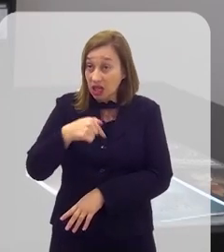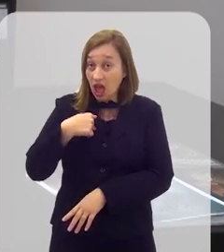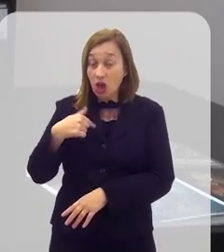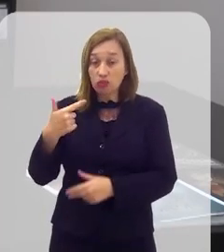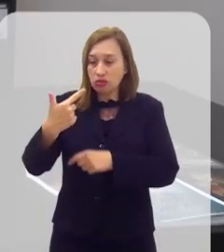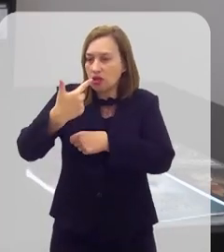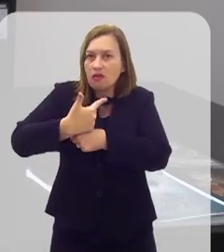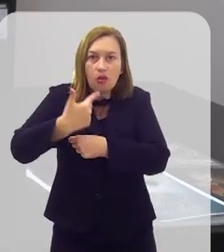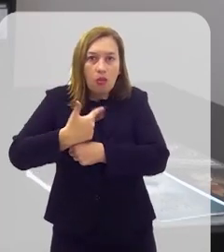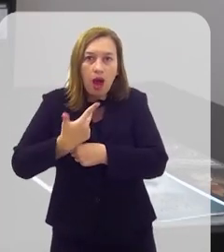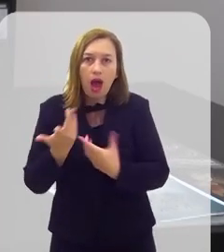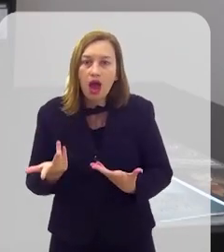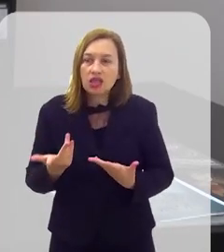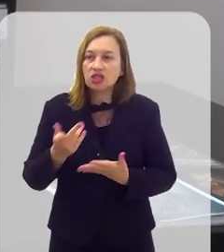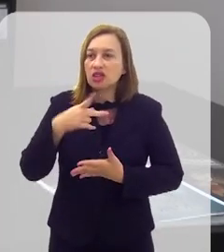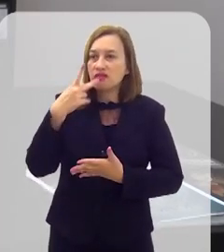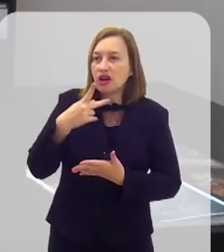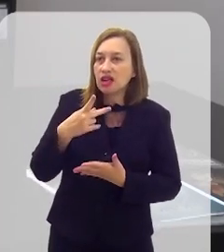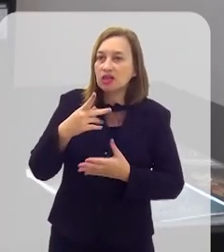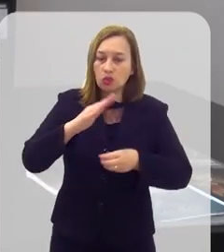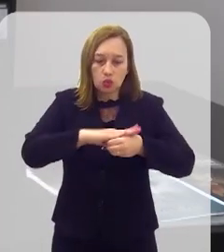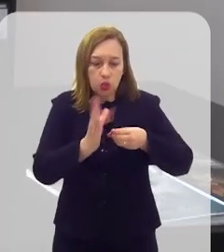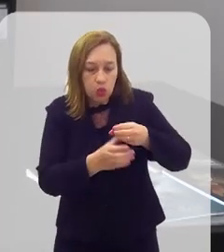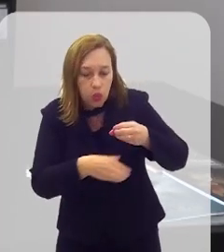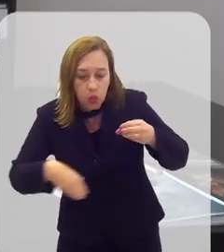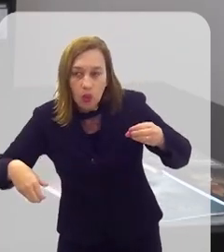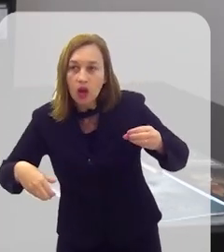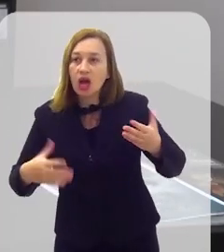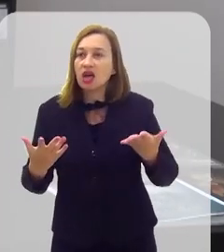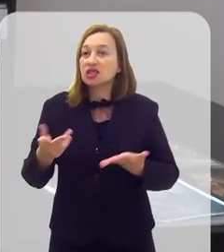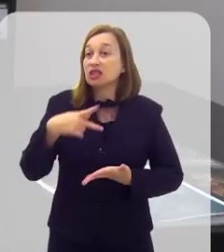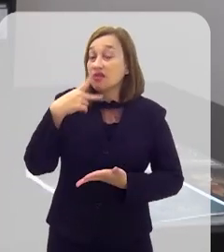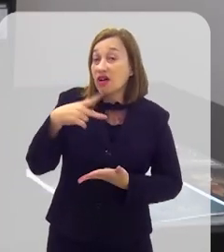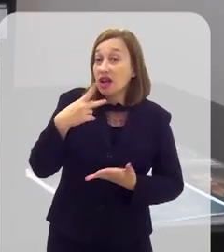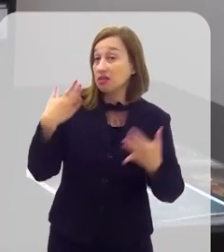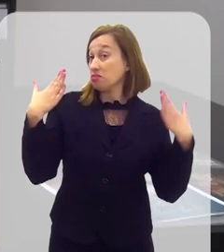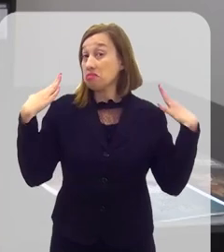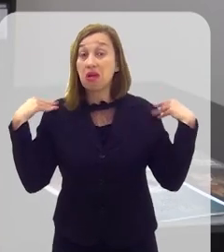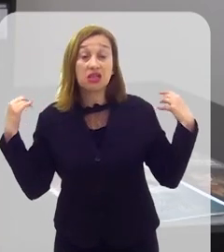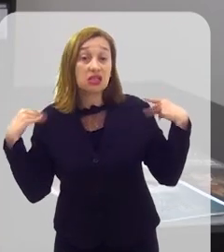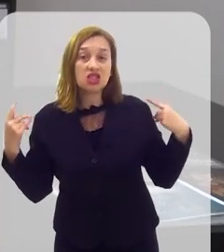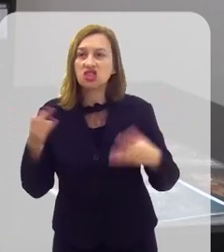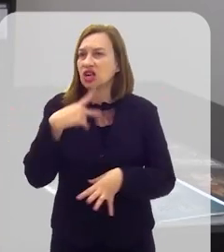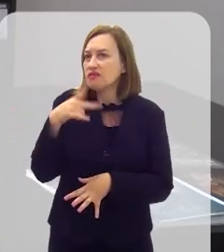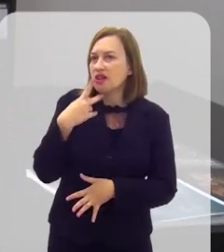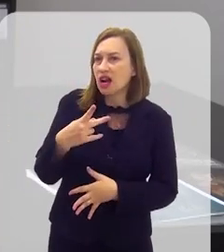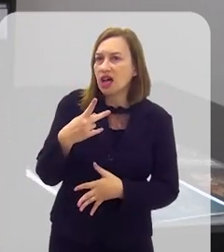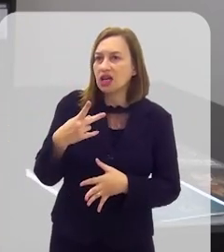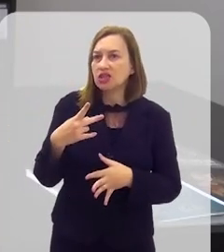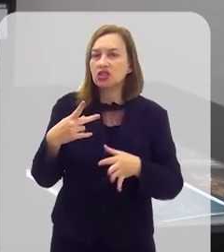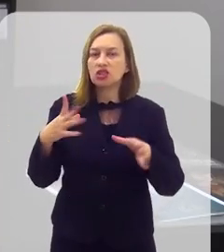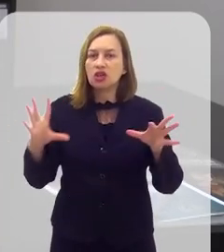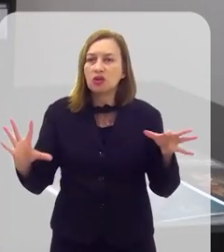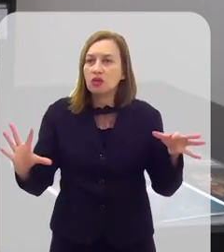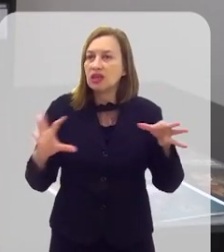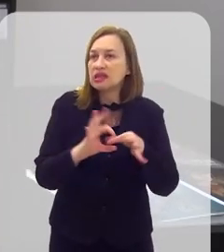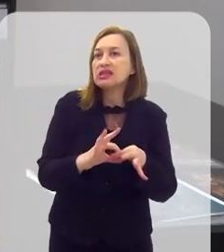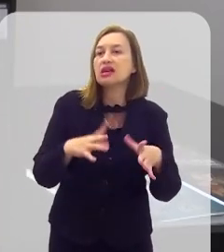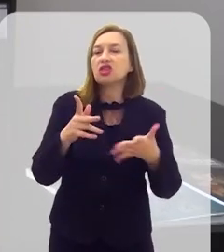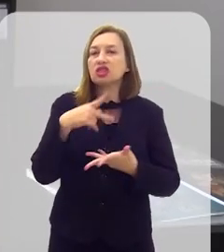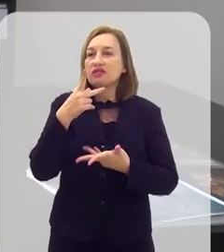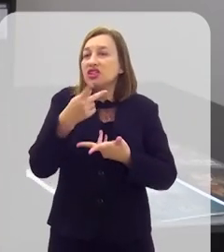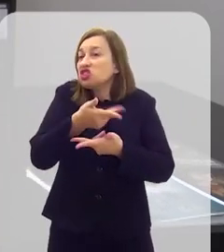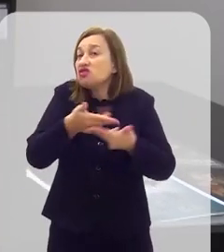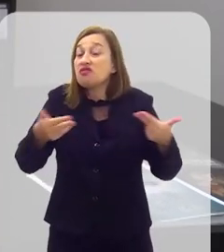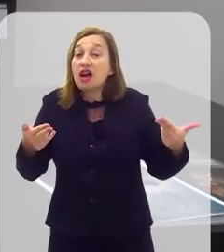ciência, nós estamos aqui, eu estou sendo filmada, gente está falando de saneamento básico, a gente está falando de lazer, a gente está falando de